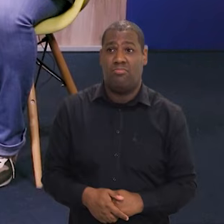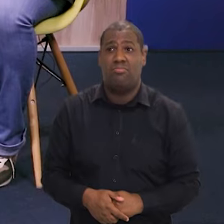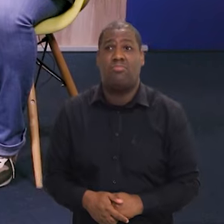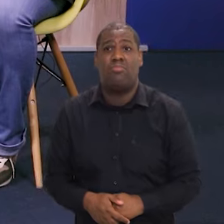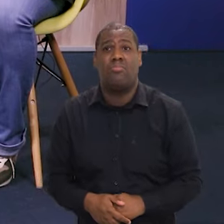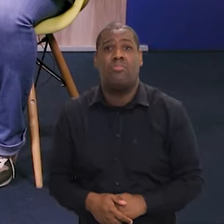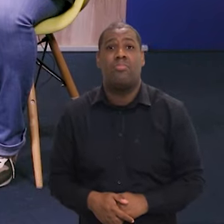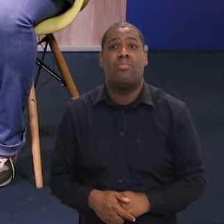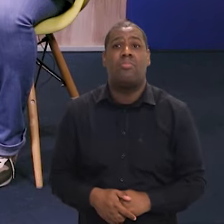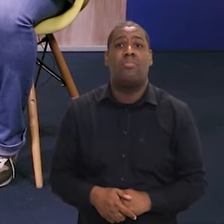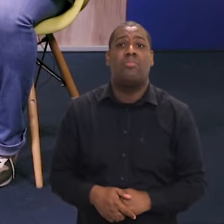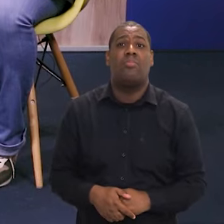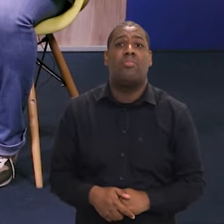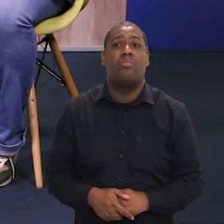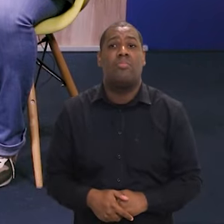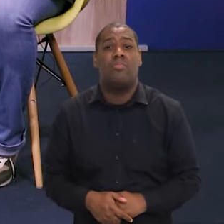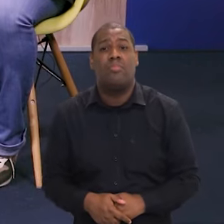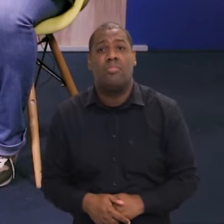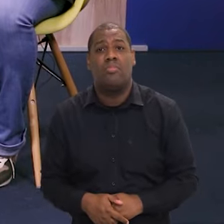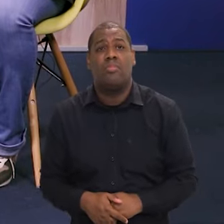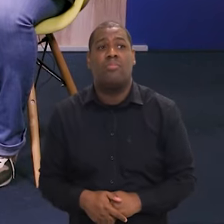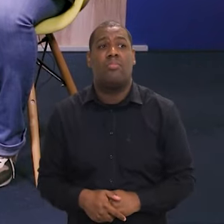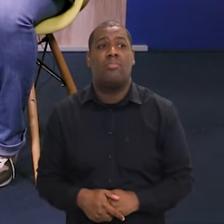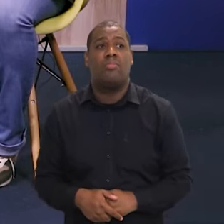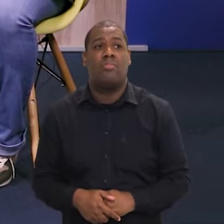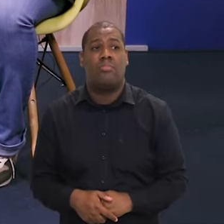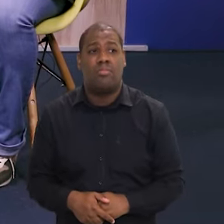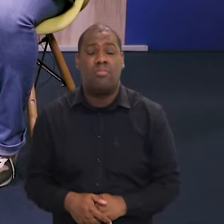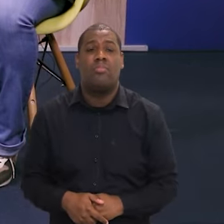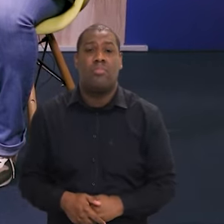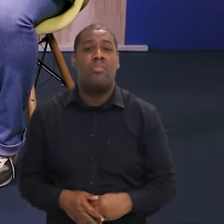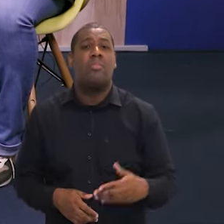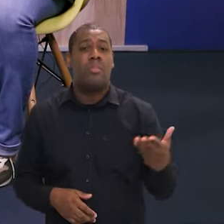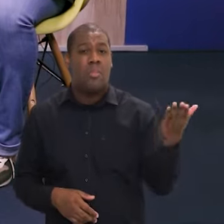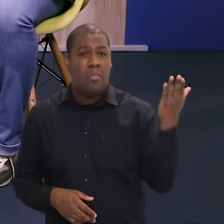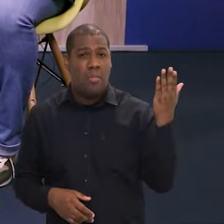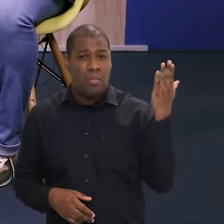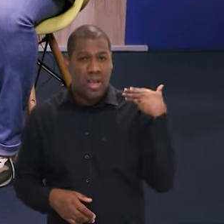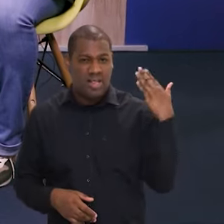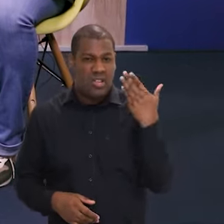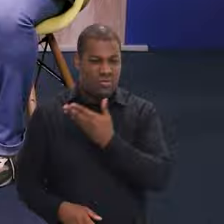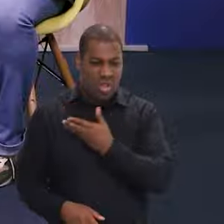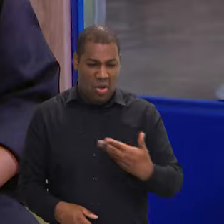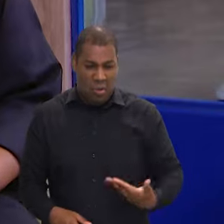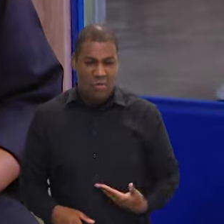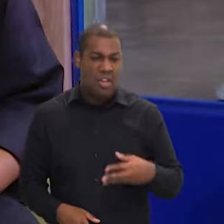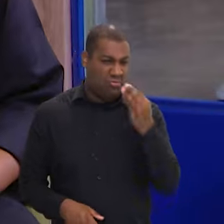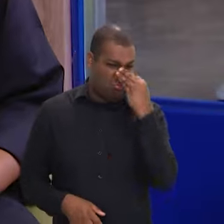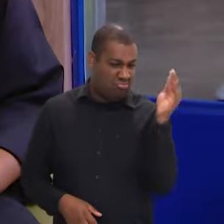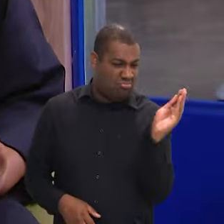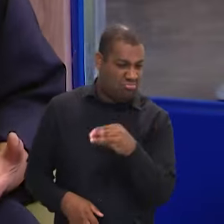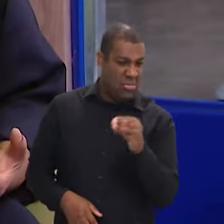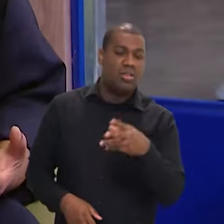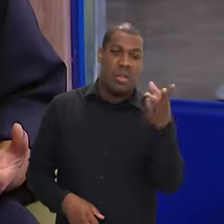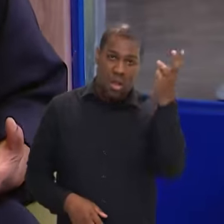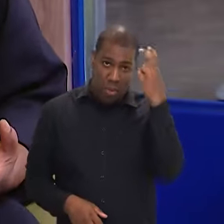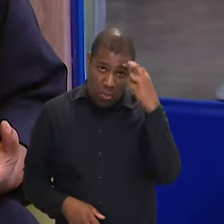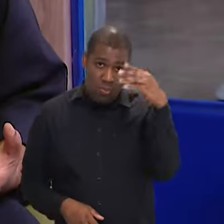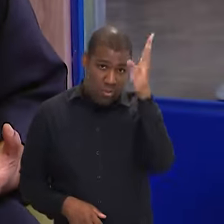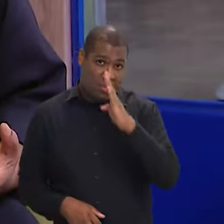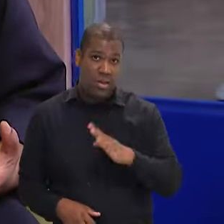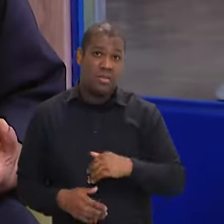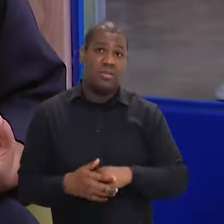totalmente sem nenhum tipo de... nenhum nada. O primeiro que parou e o último que voltou. Então, tivemos muitas perdas, tanto de